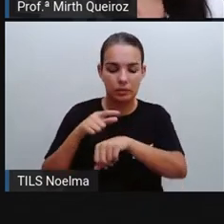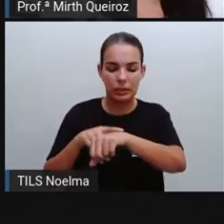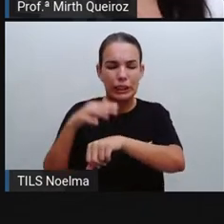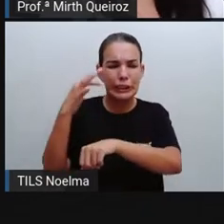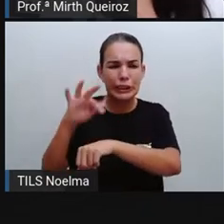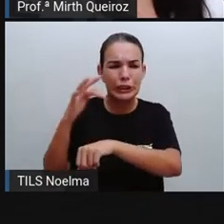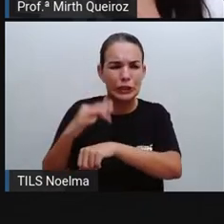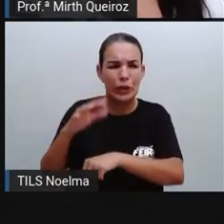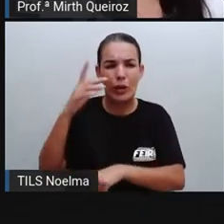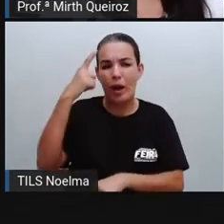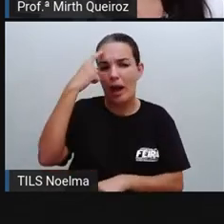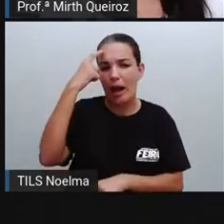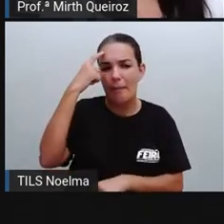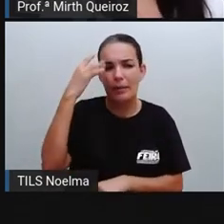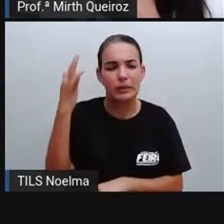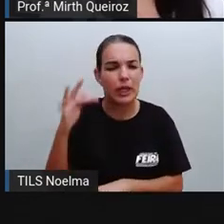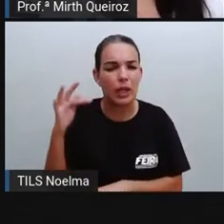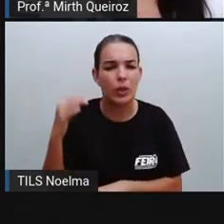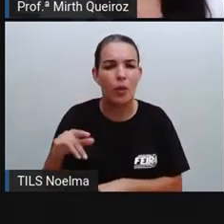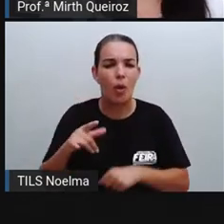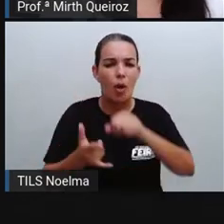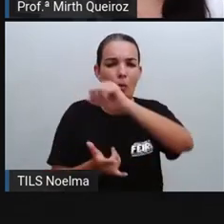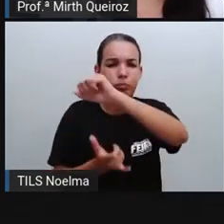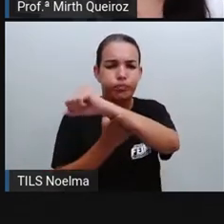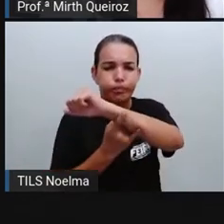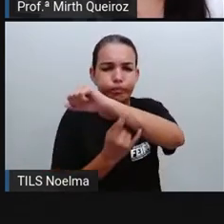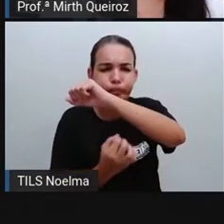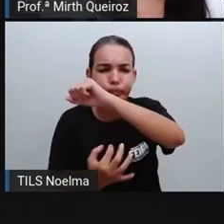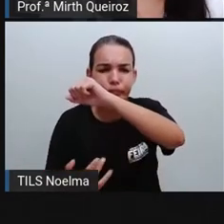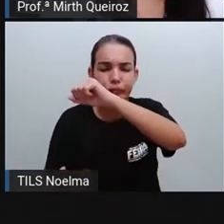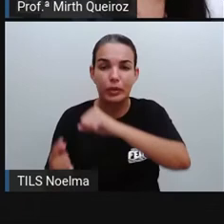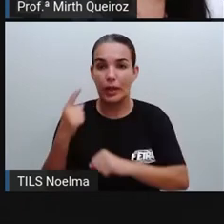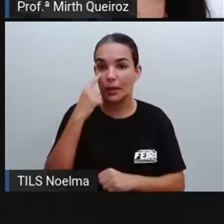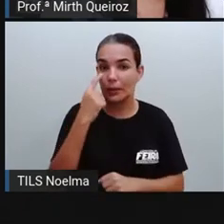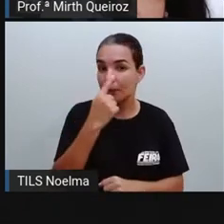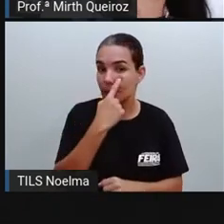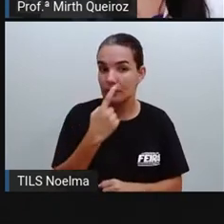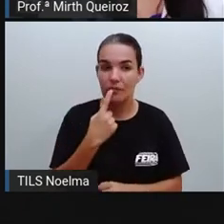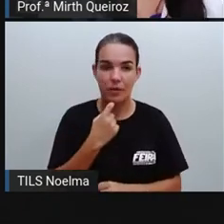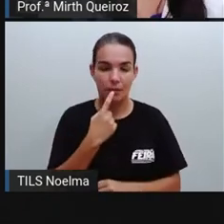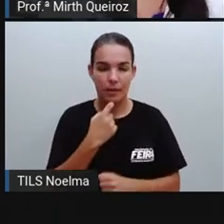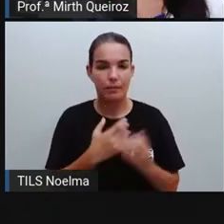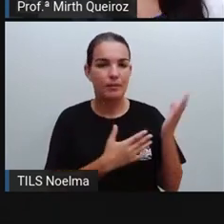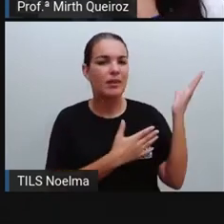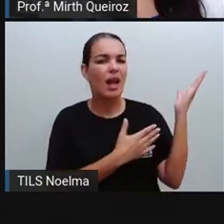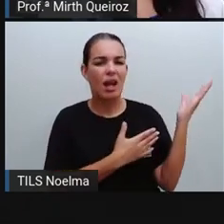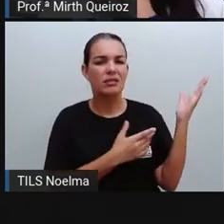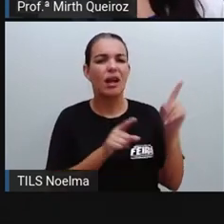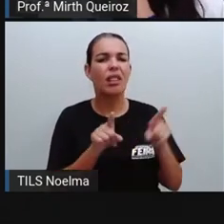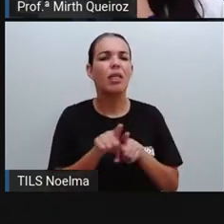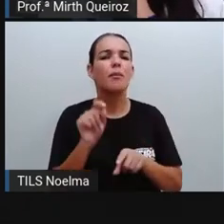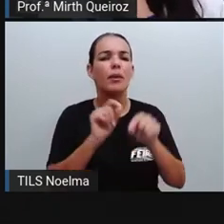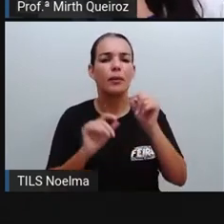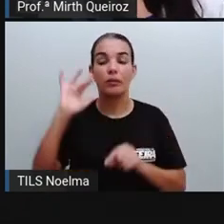dor de cabeça, diarreia e olhos vermelhos. E a chikungunya? A chikungunya é